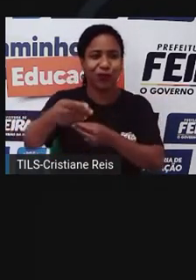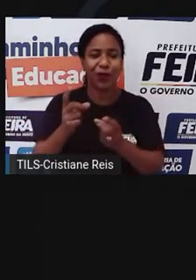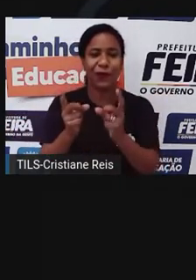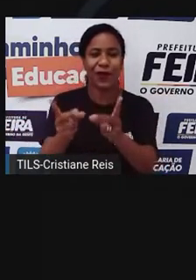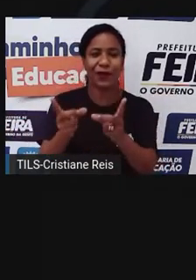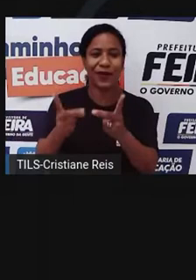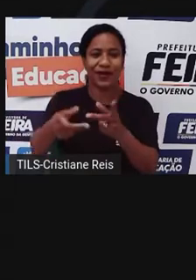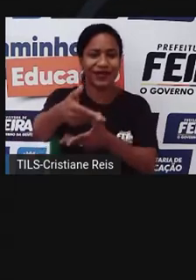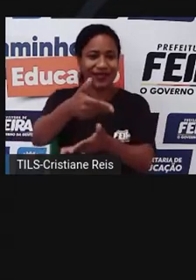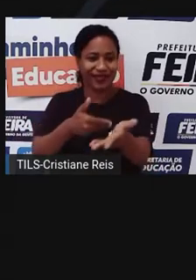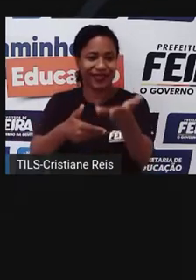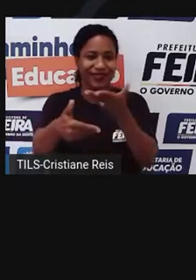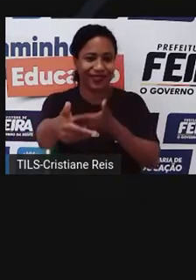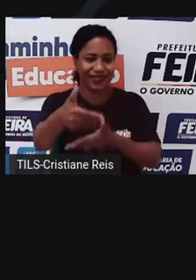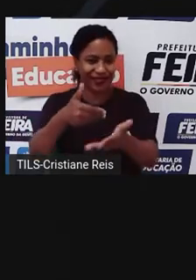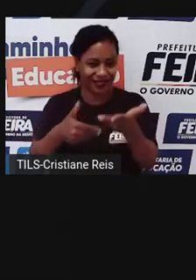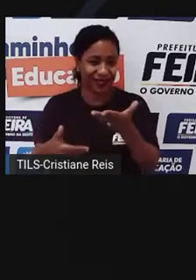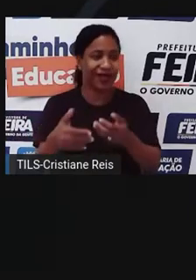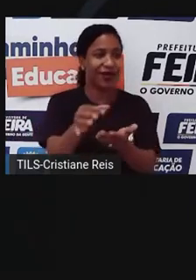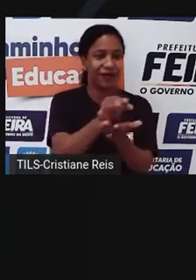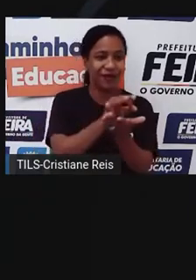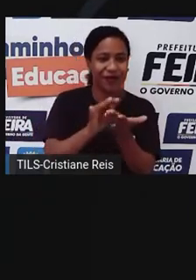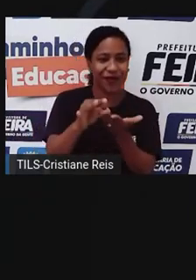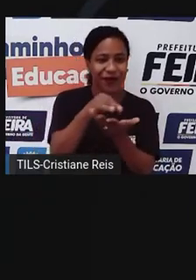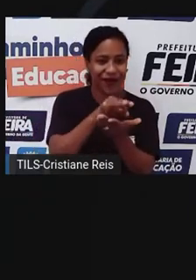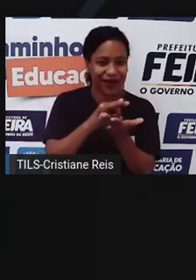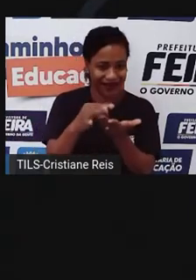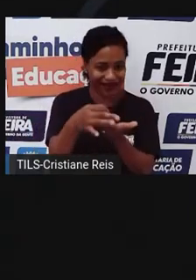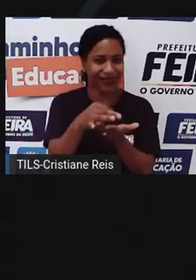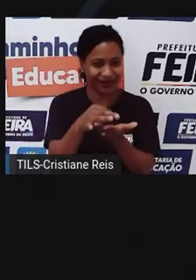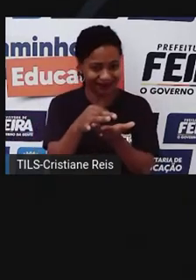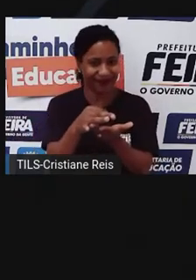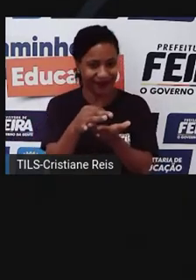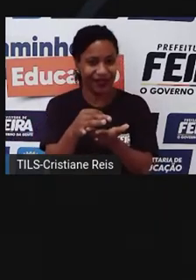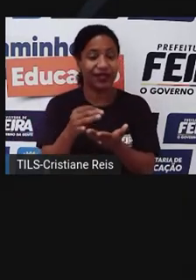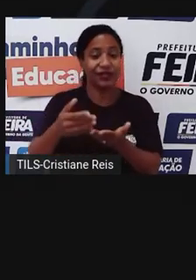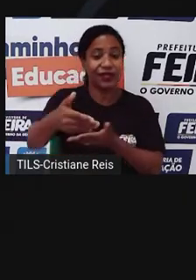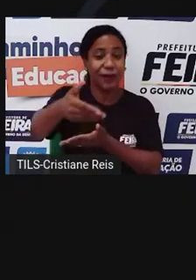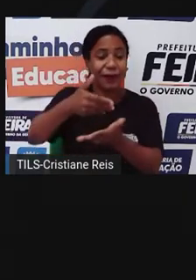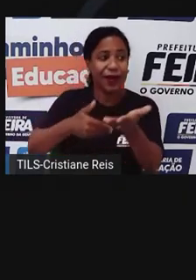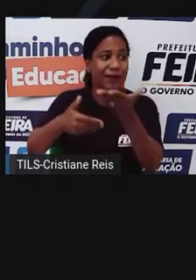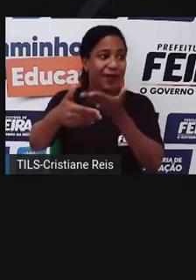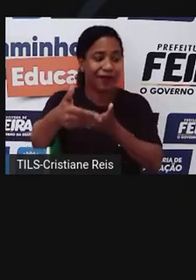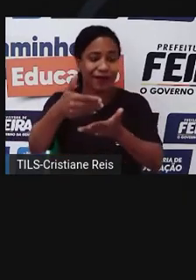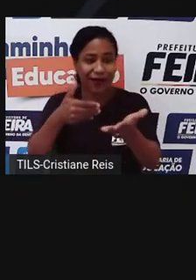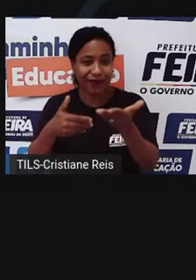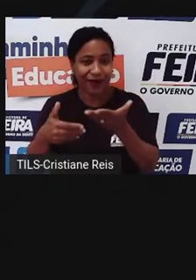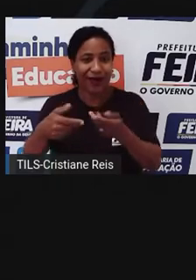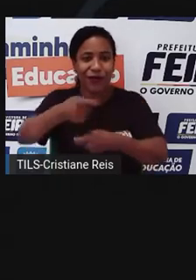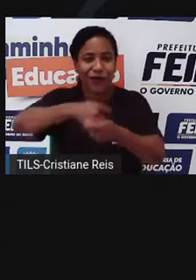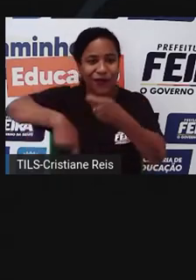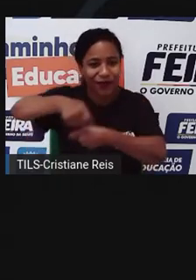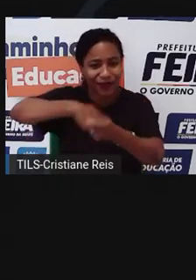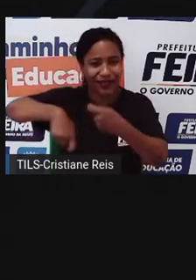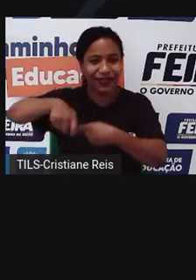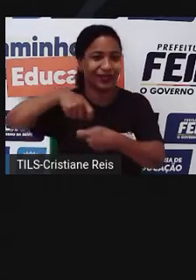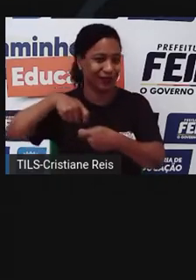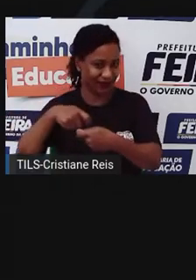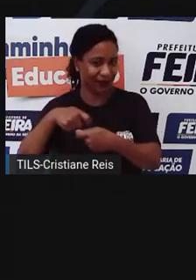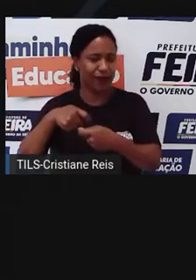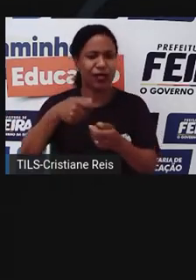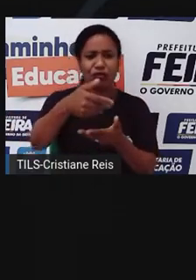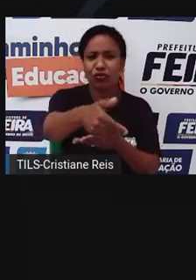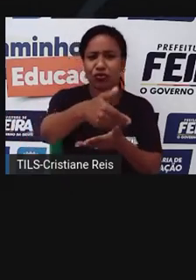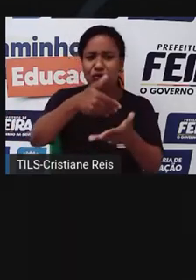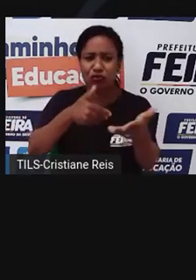mercadorias sem o uso de moedas. A prática do escambo era a principal forma de se fazer comércio. Mas esta prática tinha